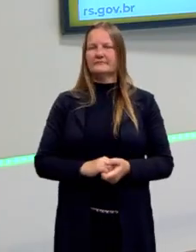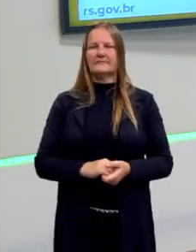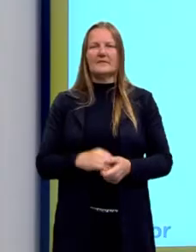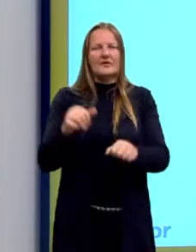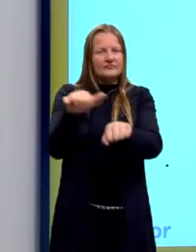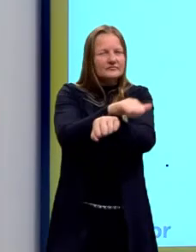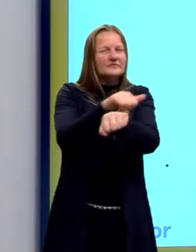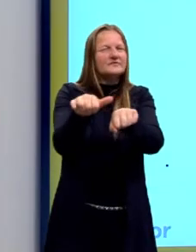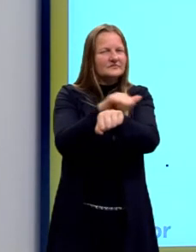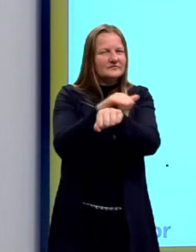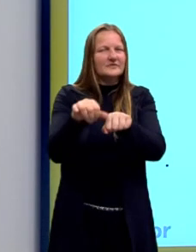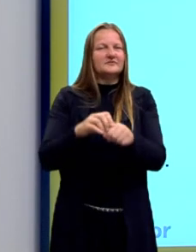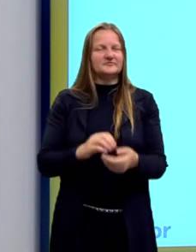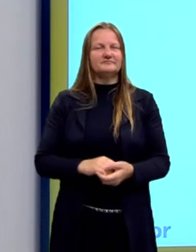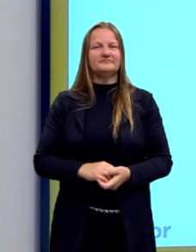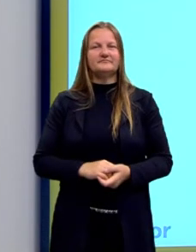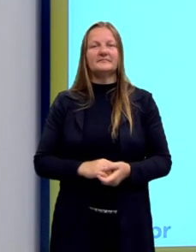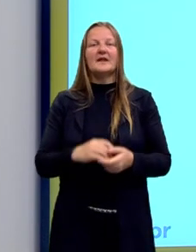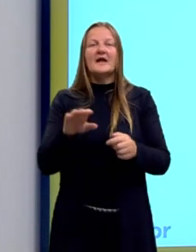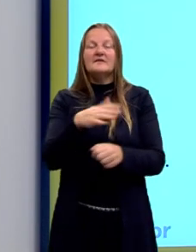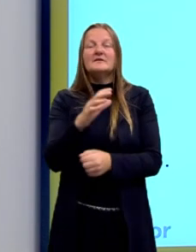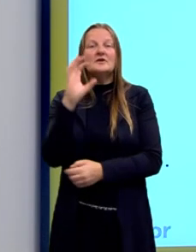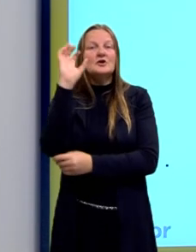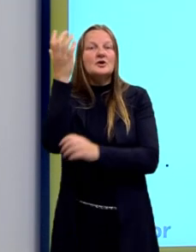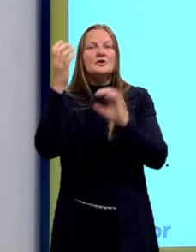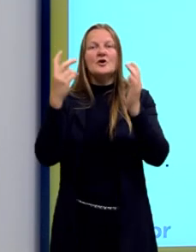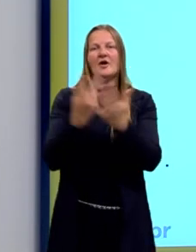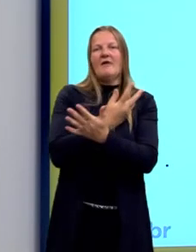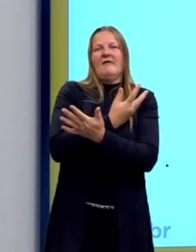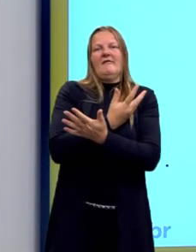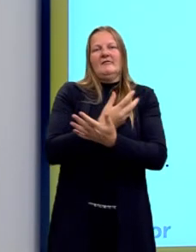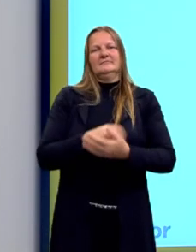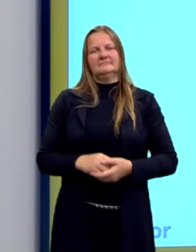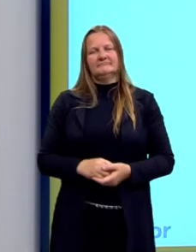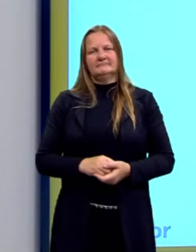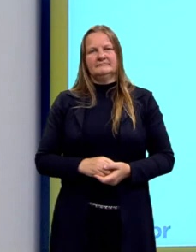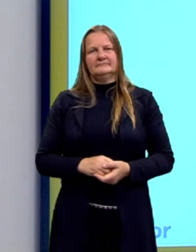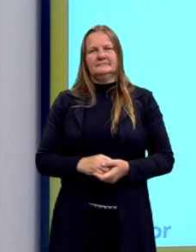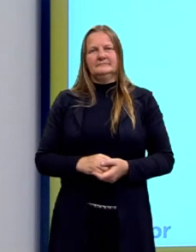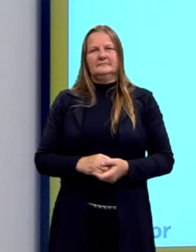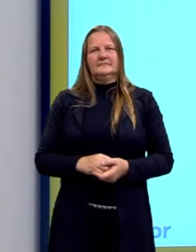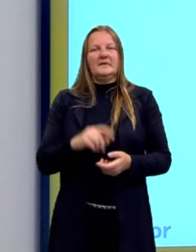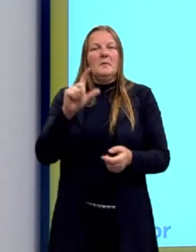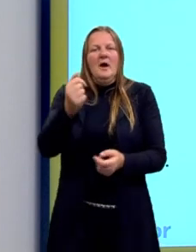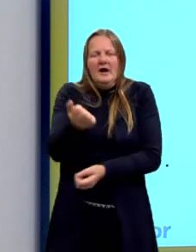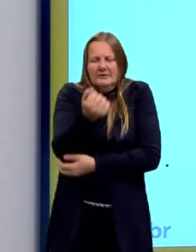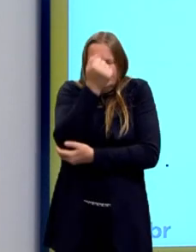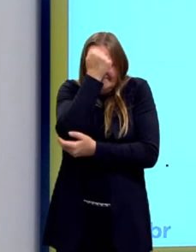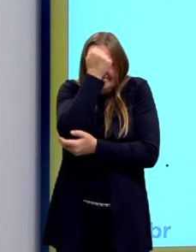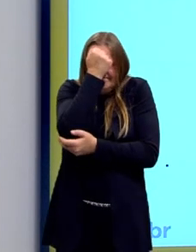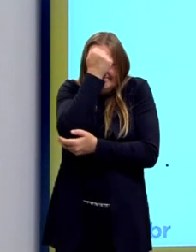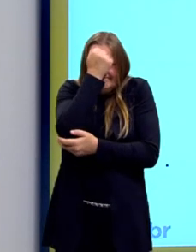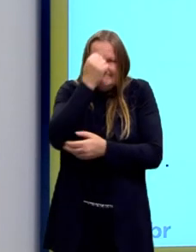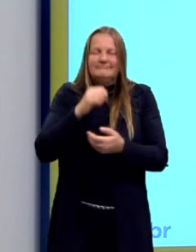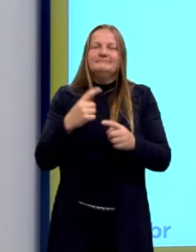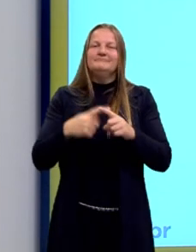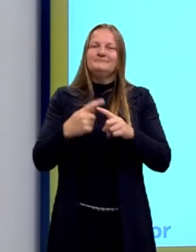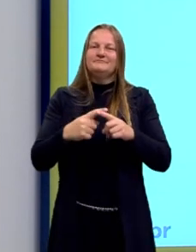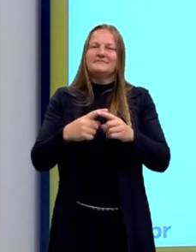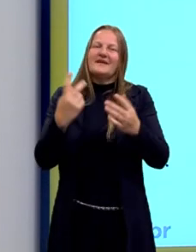para convencer o eleitor. Pode nos levar às decisões errôneas e possíveis arrependimentos. Podemos ver, assim, que muitos